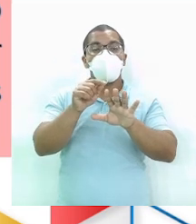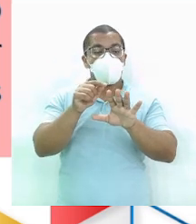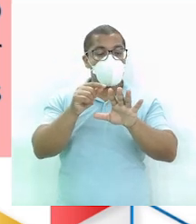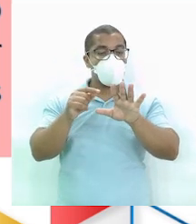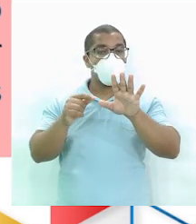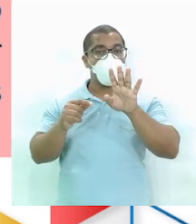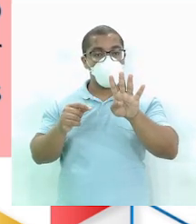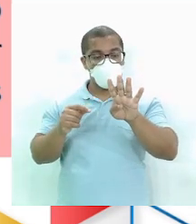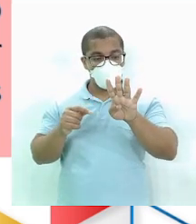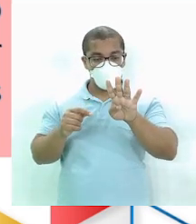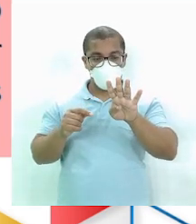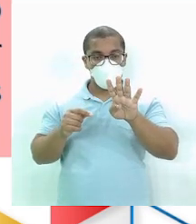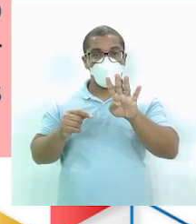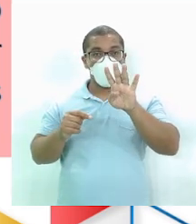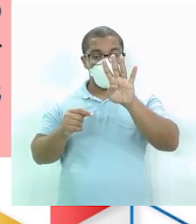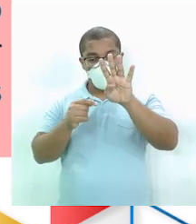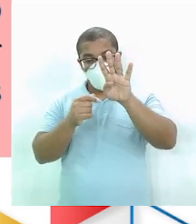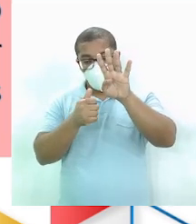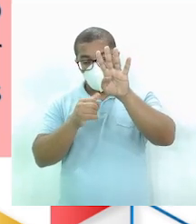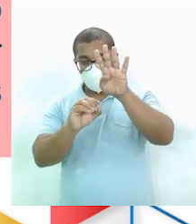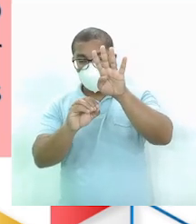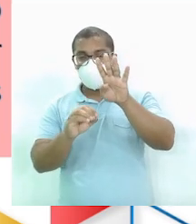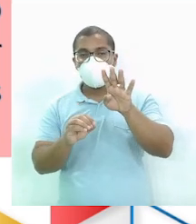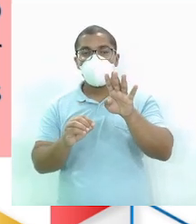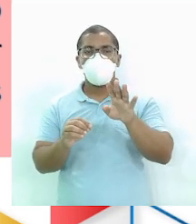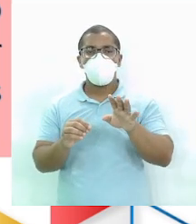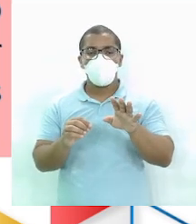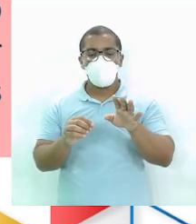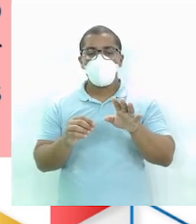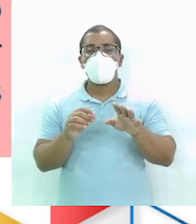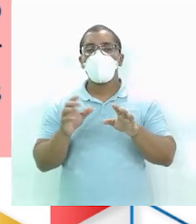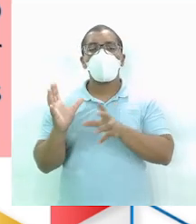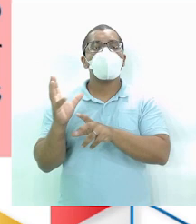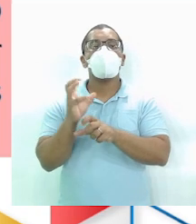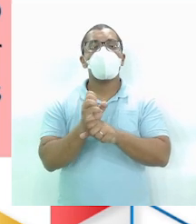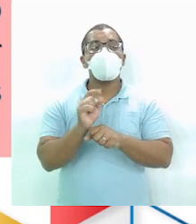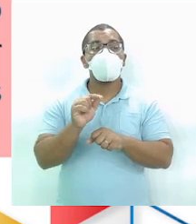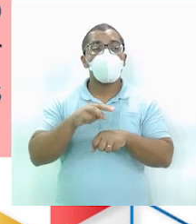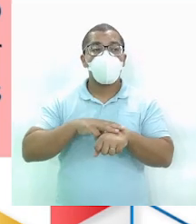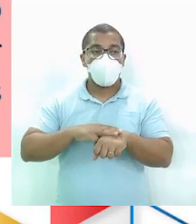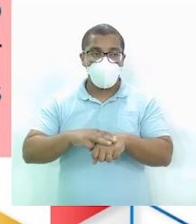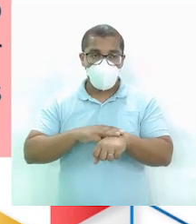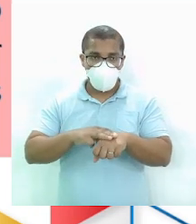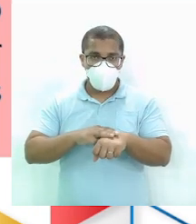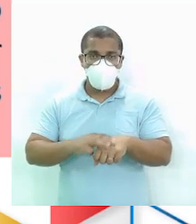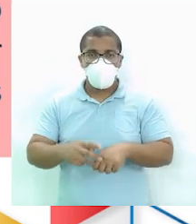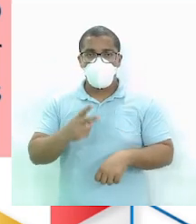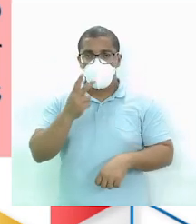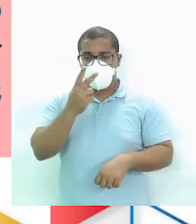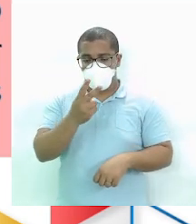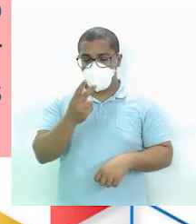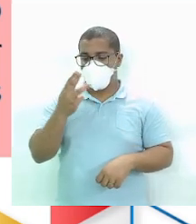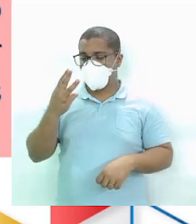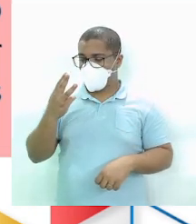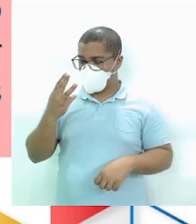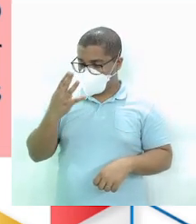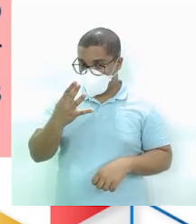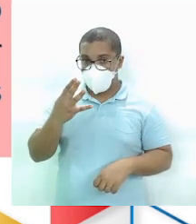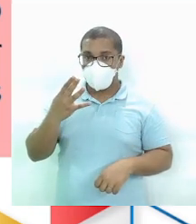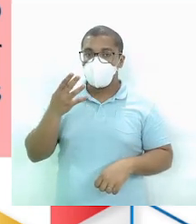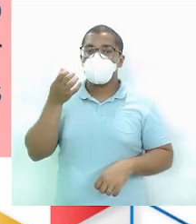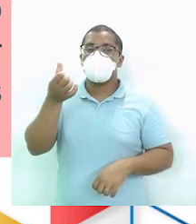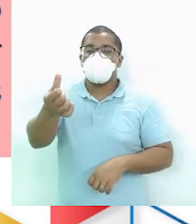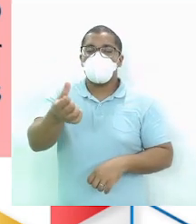sobre 10 Então os que faltam Saneamento básico São esses em marrons 2, 4, 6 Está vendo aí?